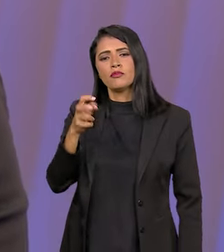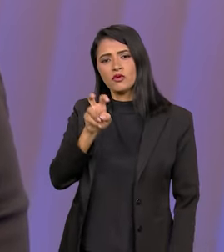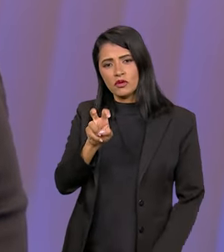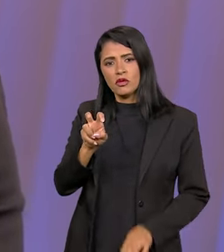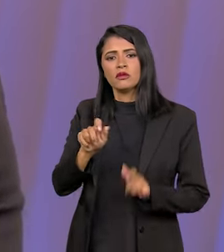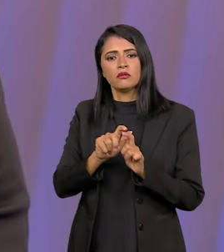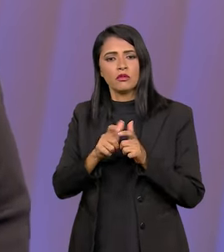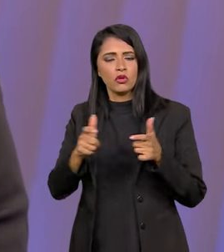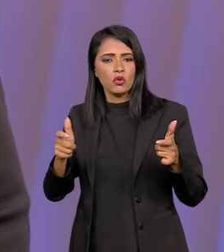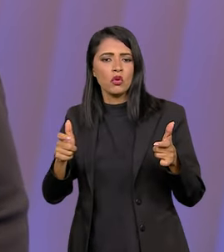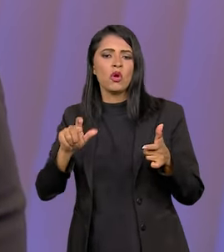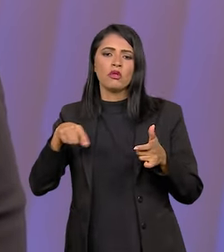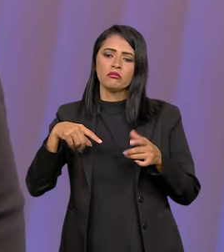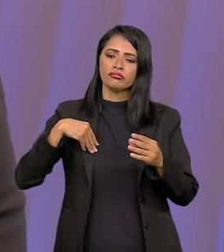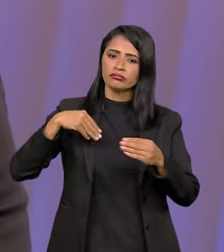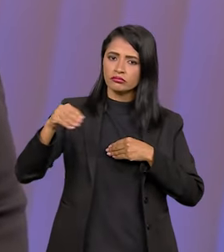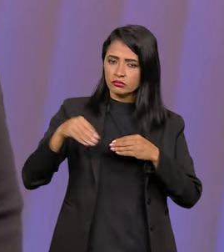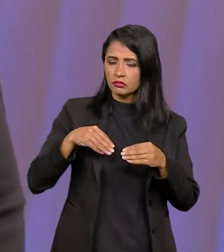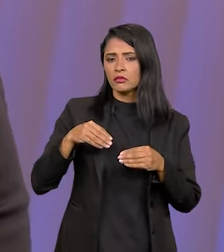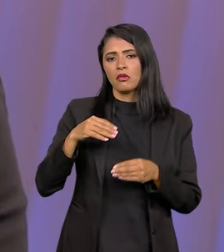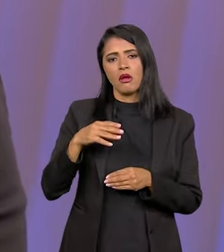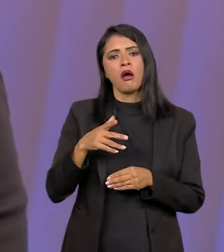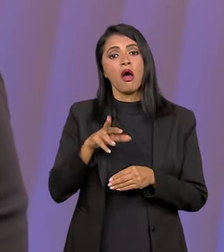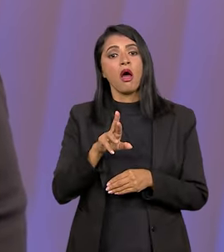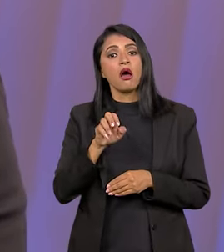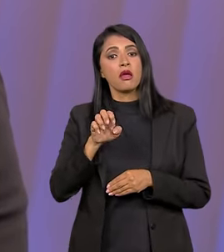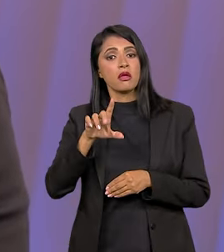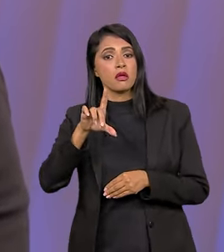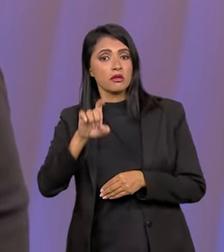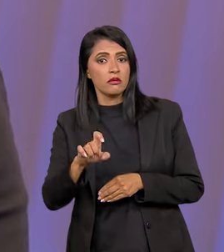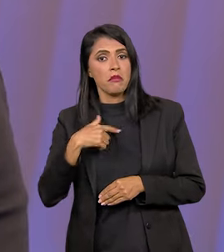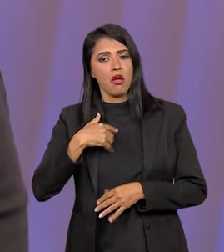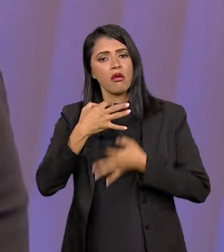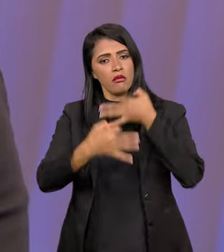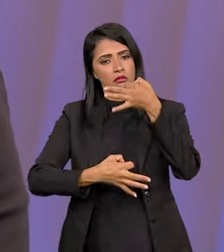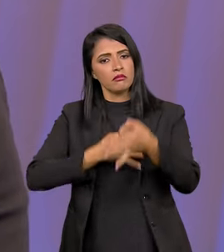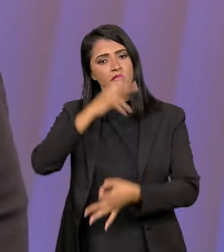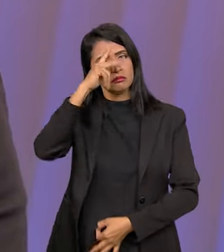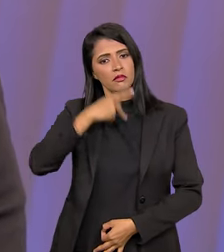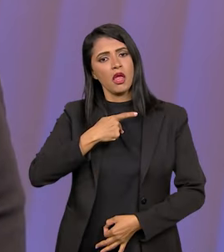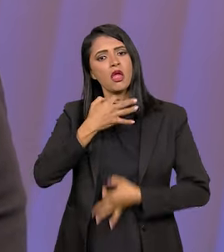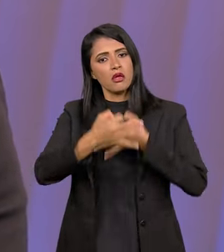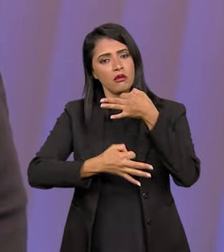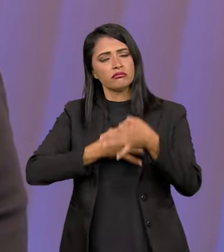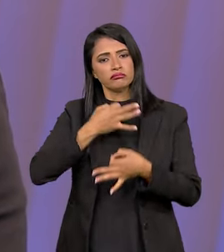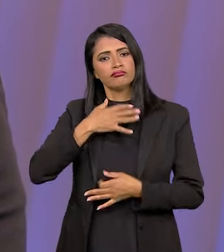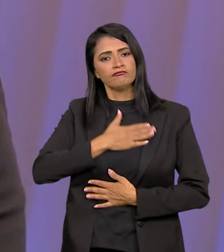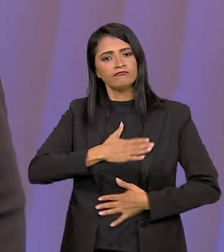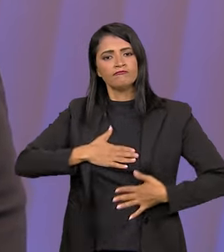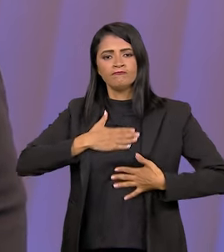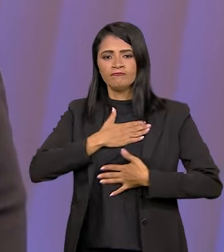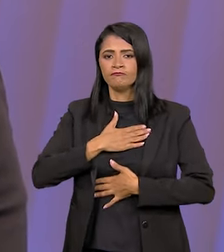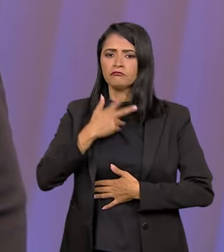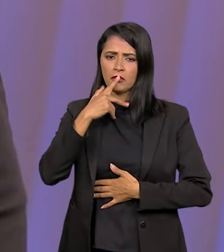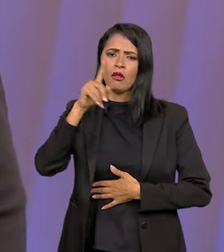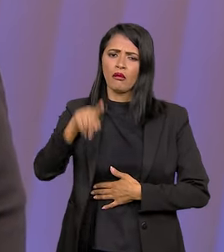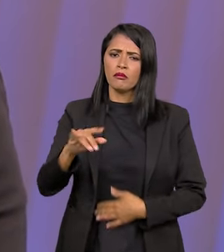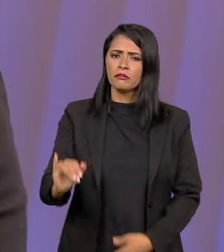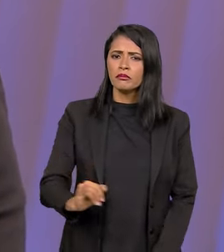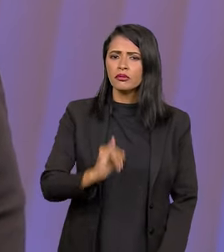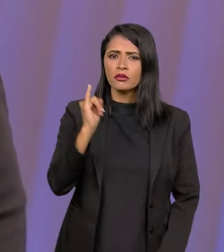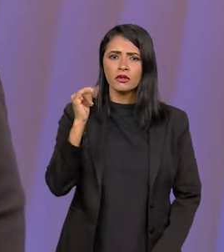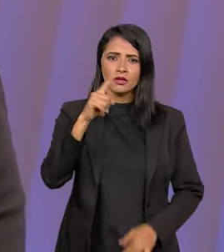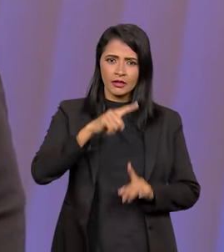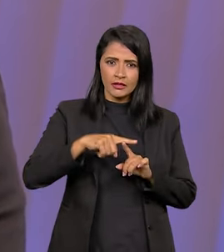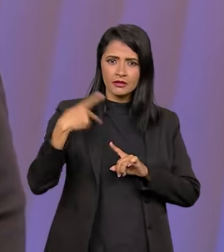2015, tinha a obrigatoriedade da rede, depois foi flexibilizado. Mas eu, do ponto de vista pessoal, gosto muito e acho muito